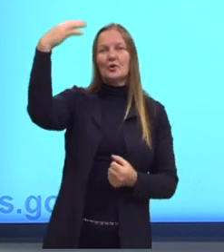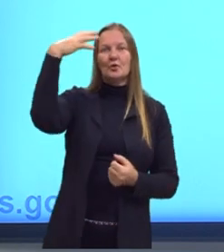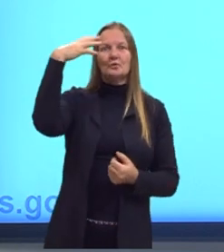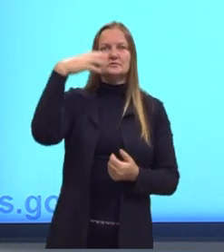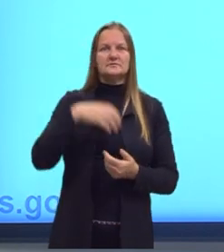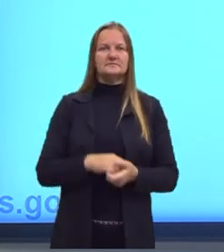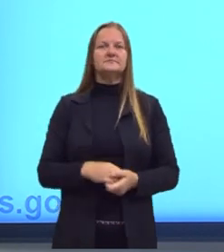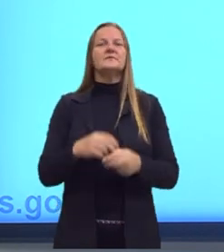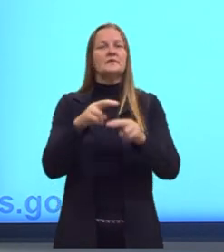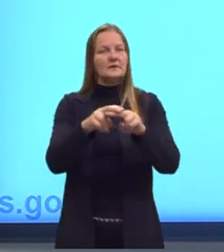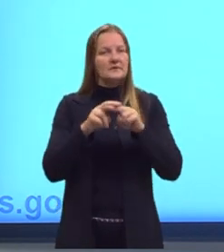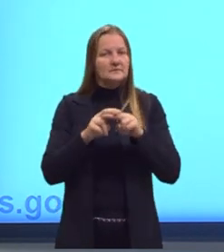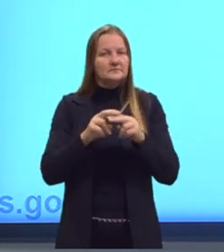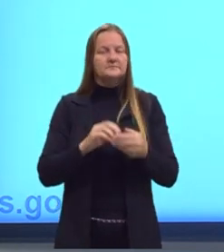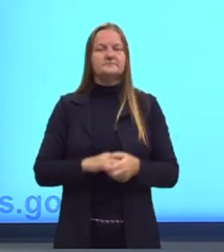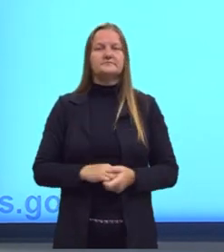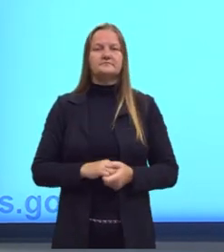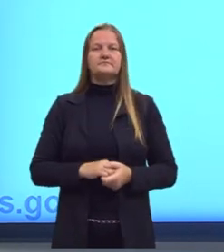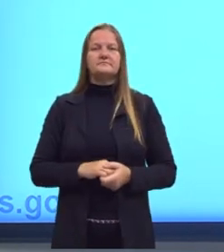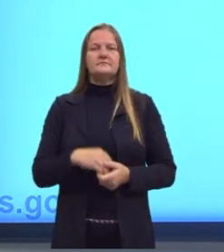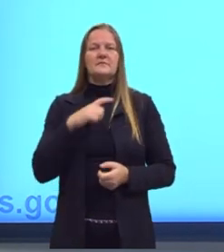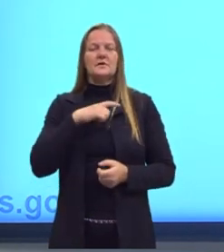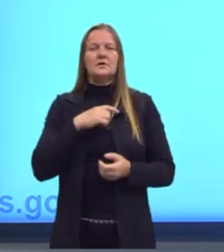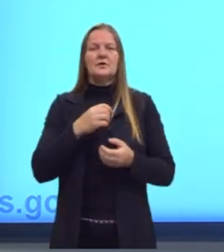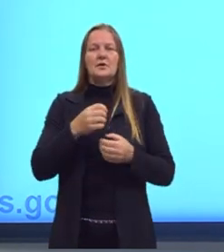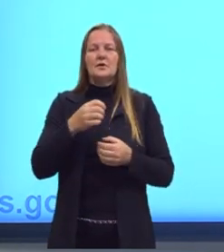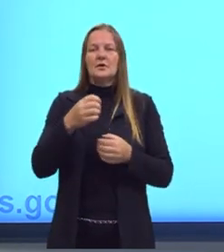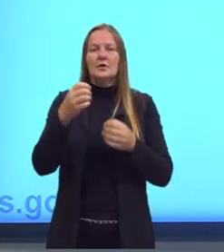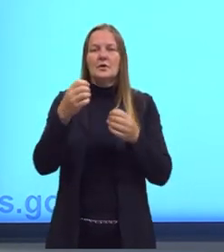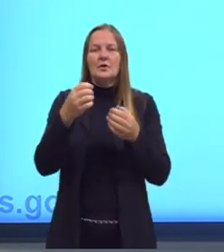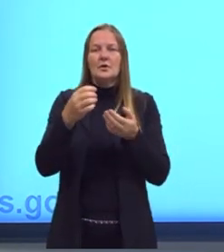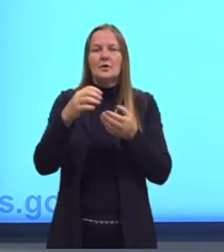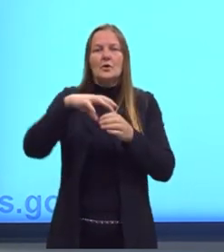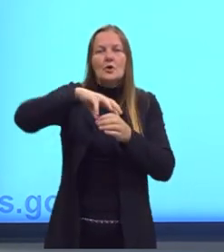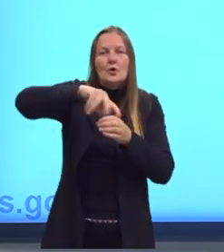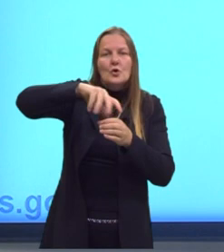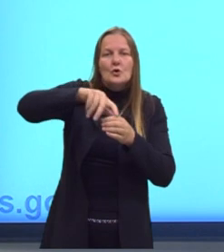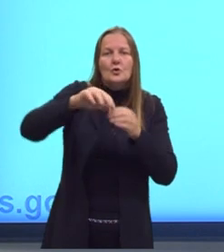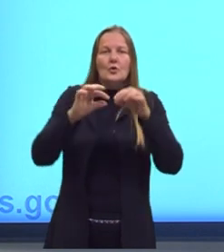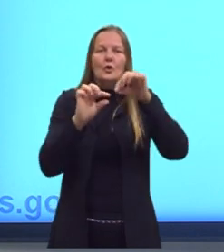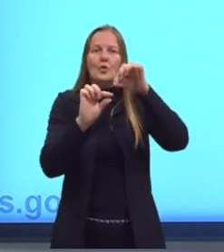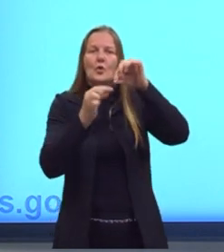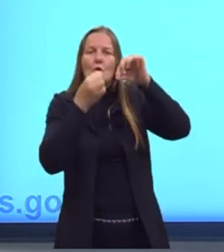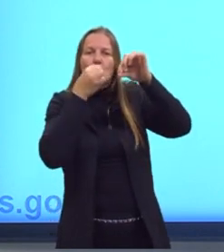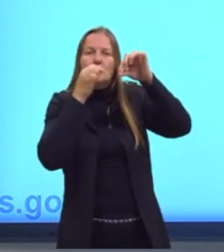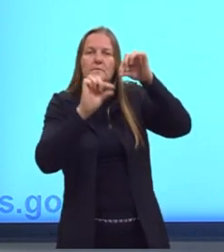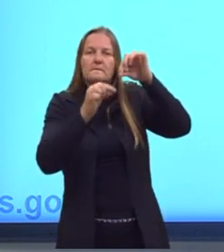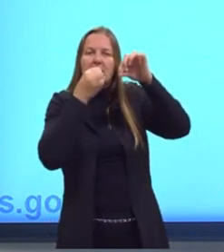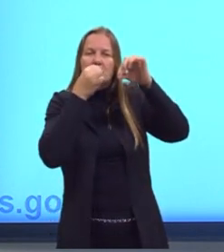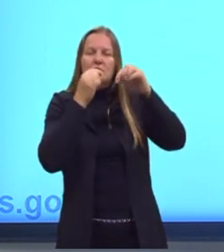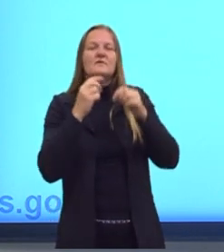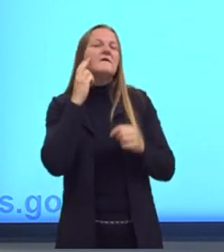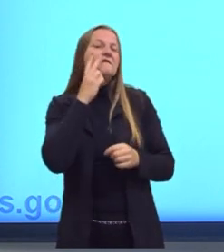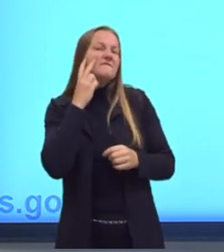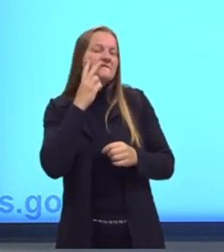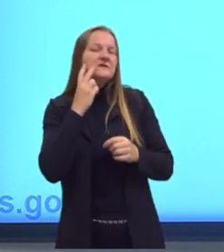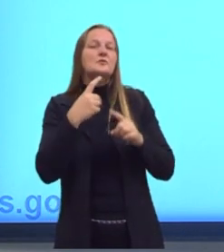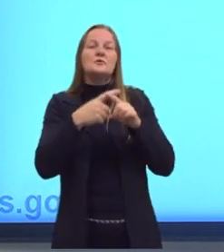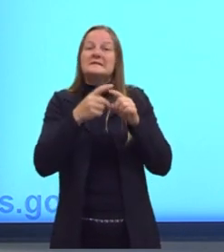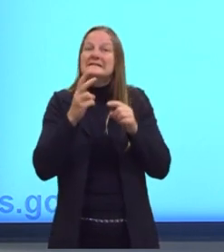acontece também com suco de uva, Com vinho, que dê esse prejuízo pela ação da luz. Por quê?